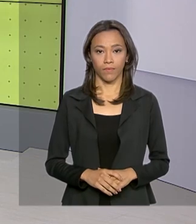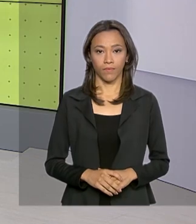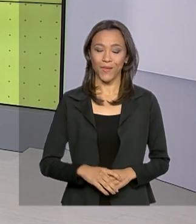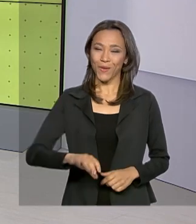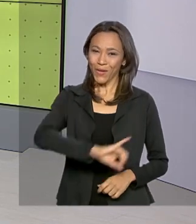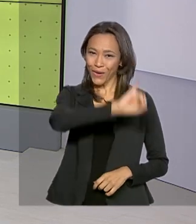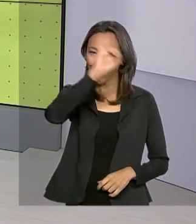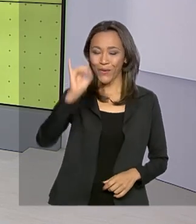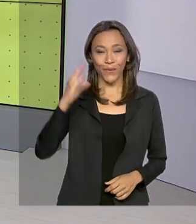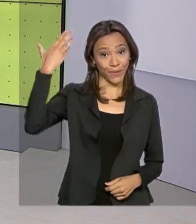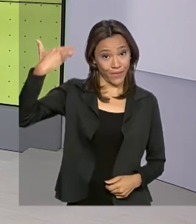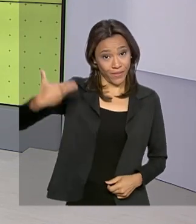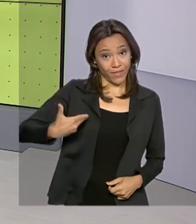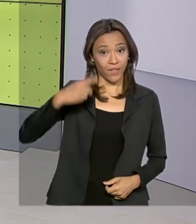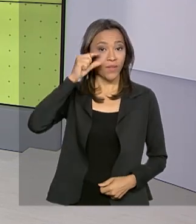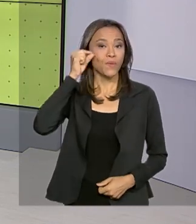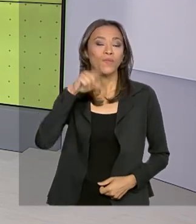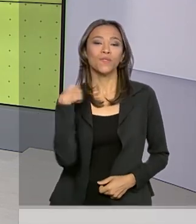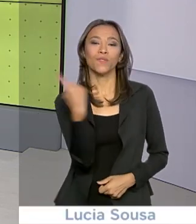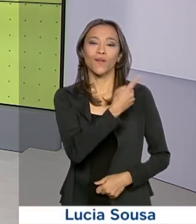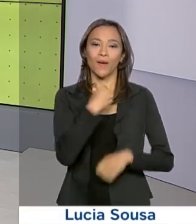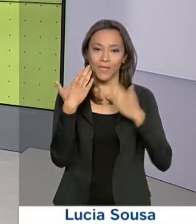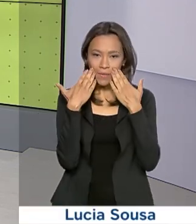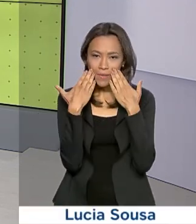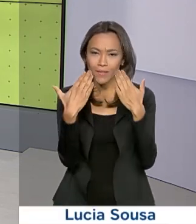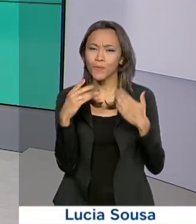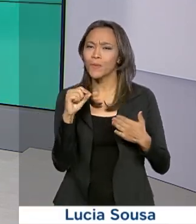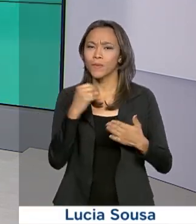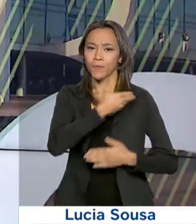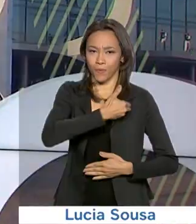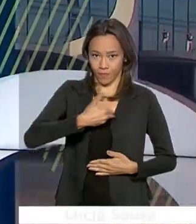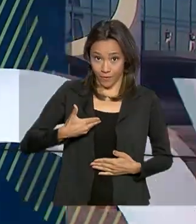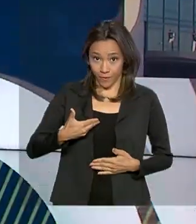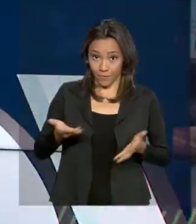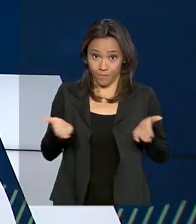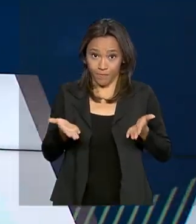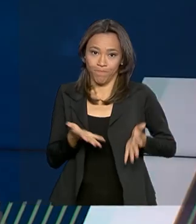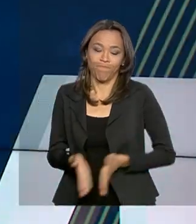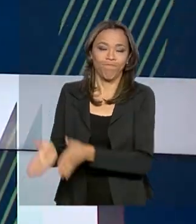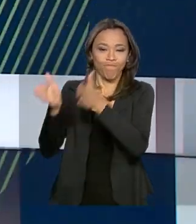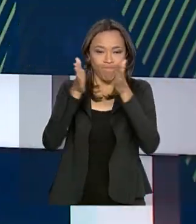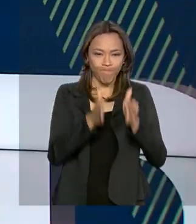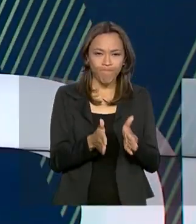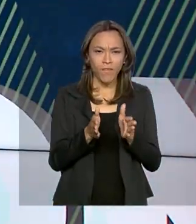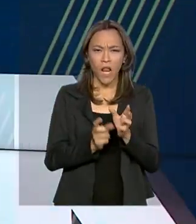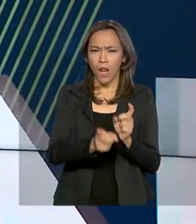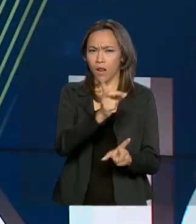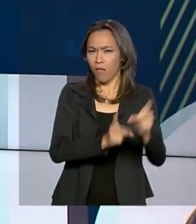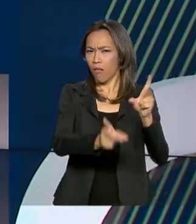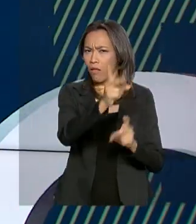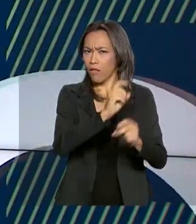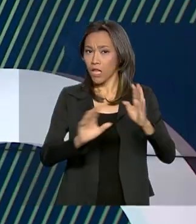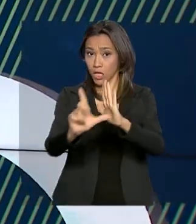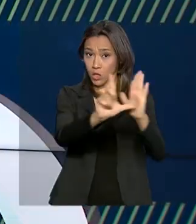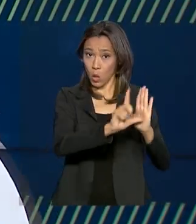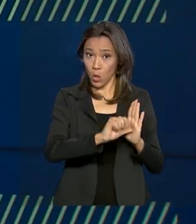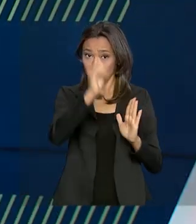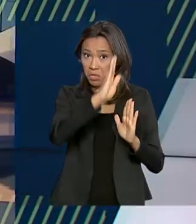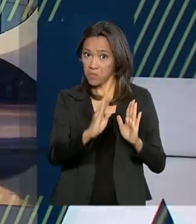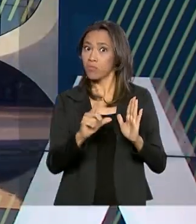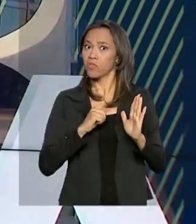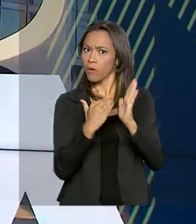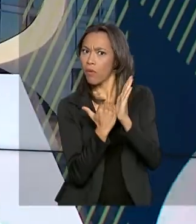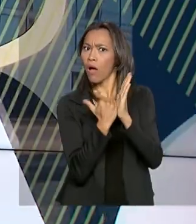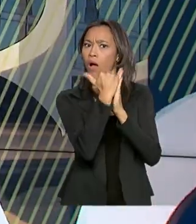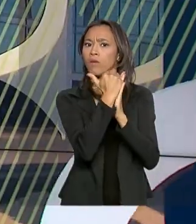Olá, eu sou o Roberto Camargo e estamos no ar com o Governo Agora. As vendas do comércio varejista no país tiveram alta